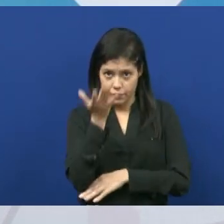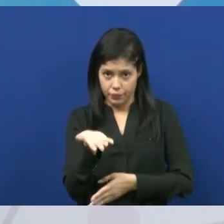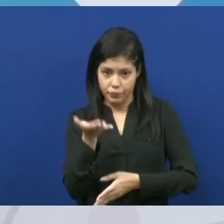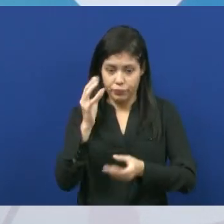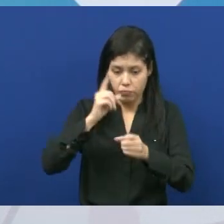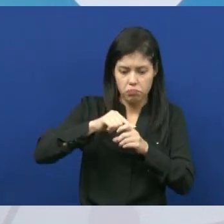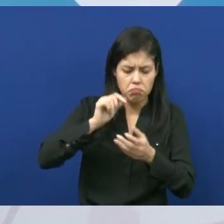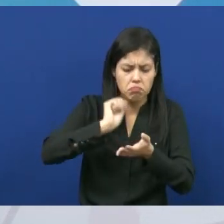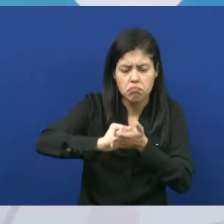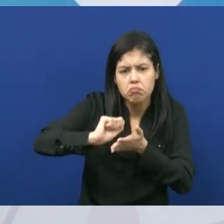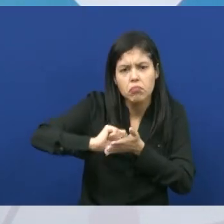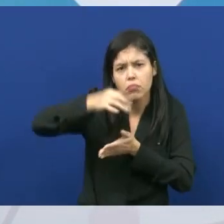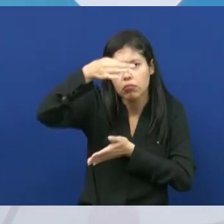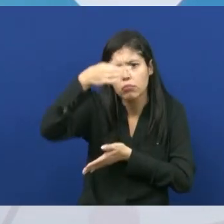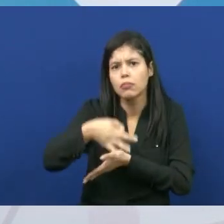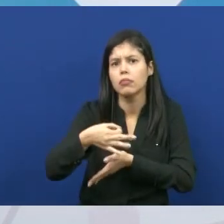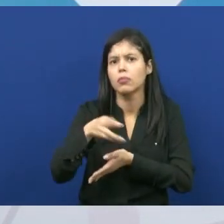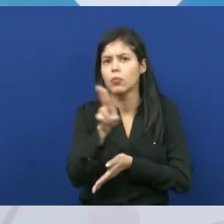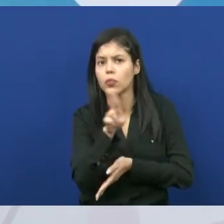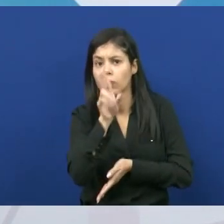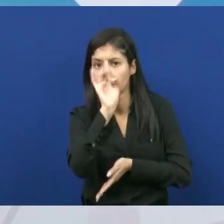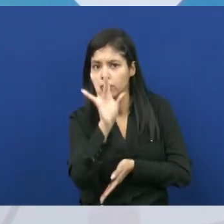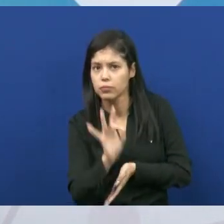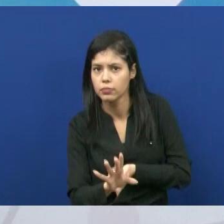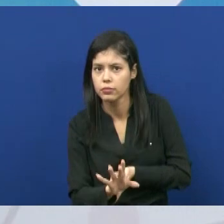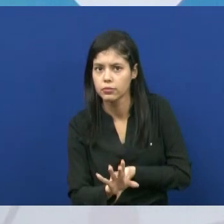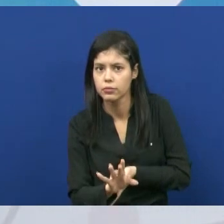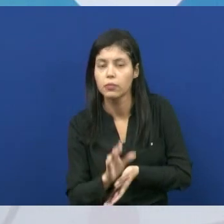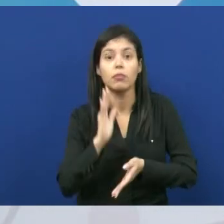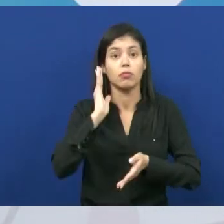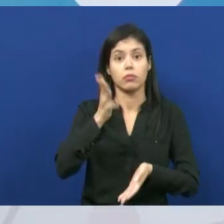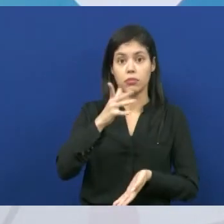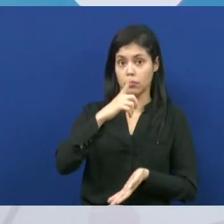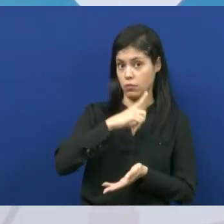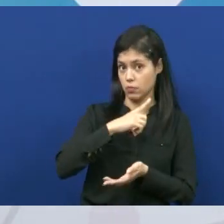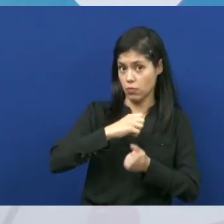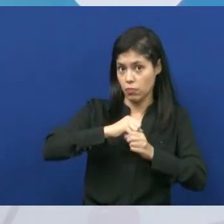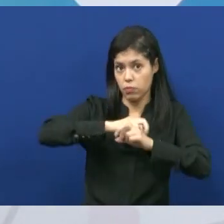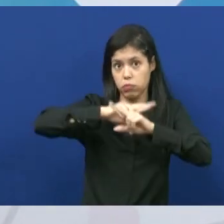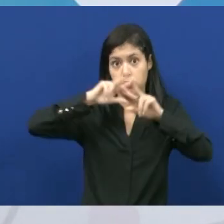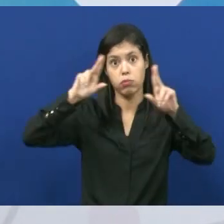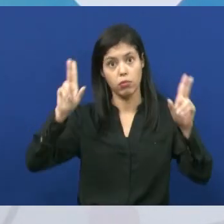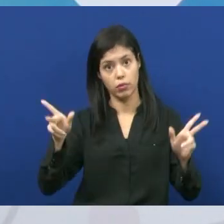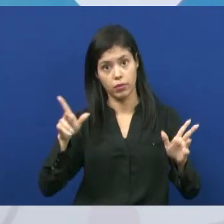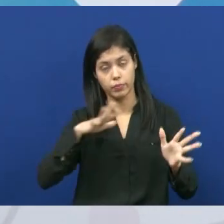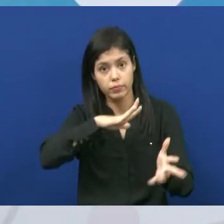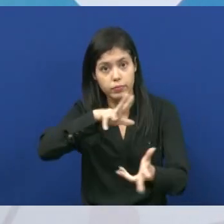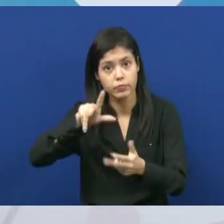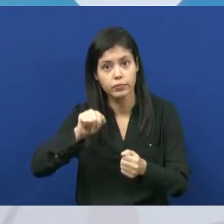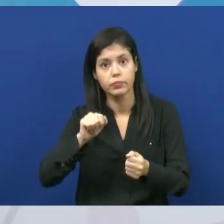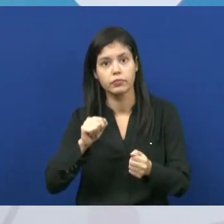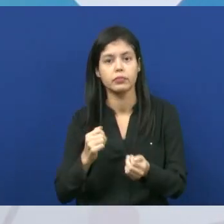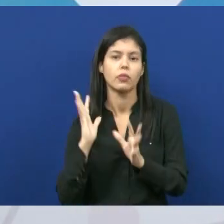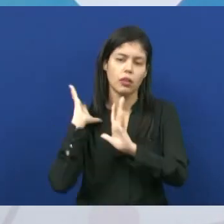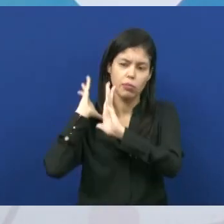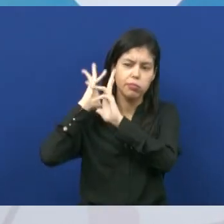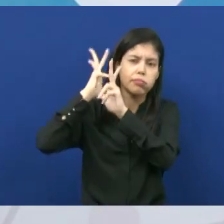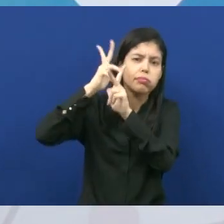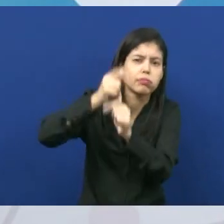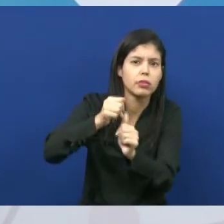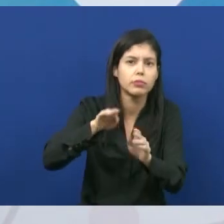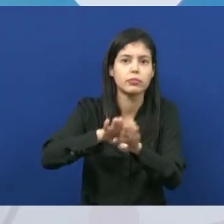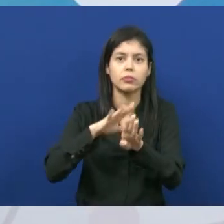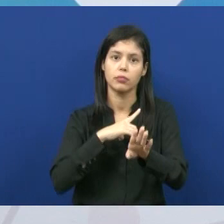escrever certinho o nome de cada ser vivo, já que eu tenho tantos no nosso planeta, já que eu carrego uma diversidade